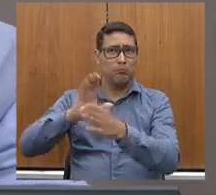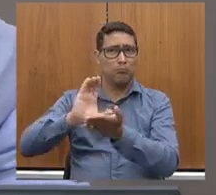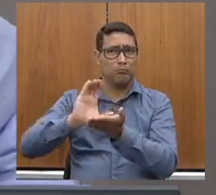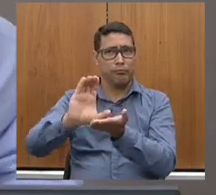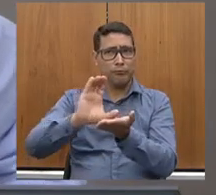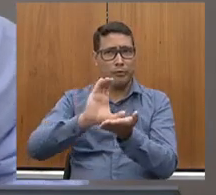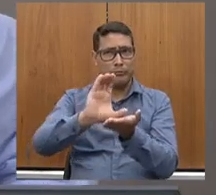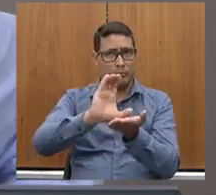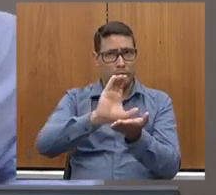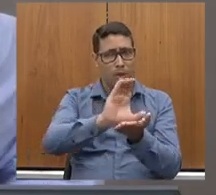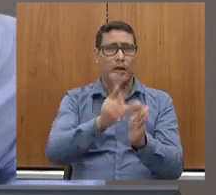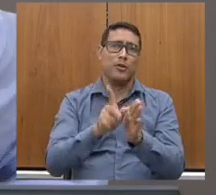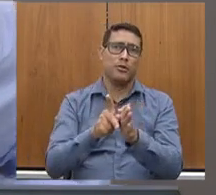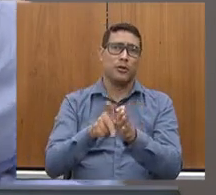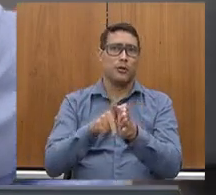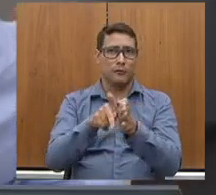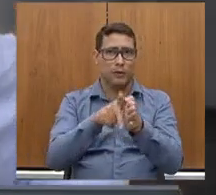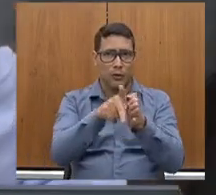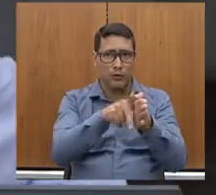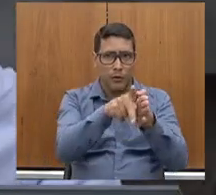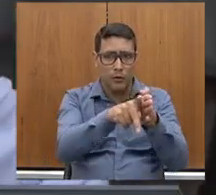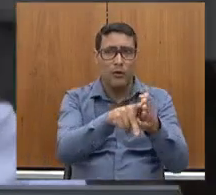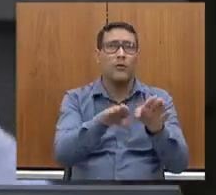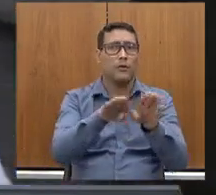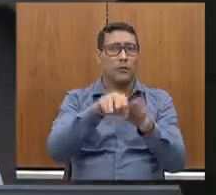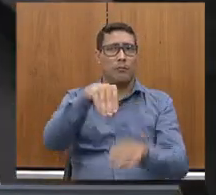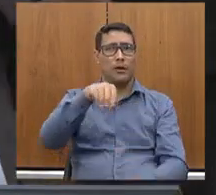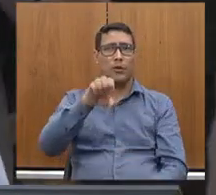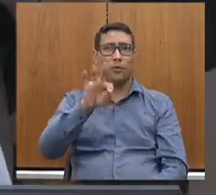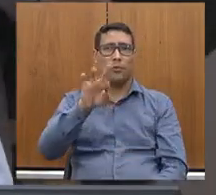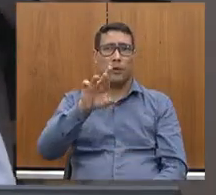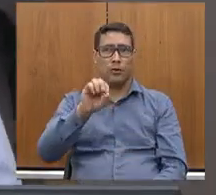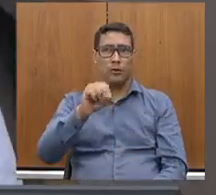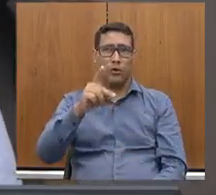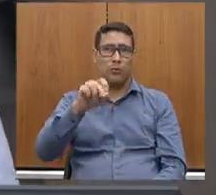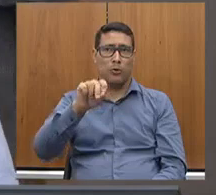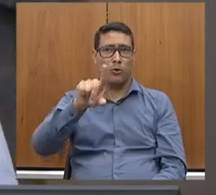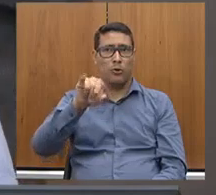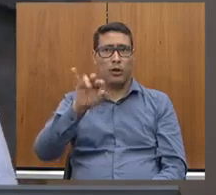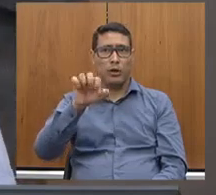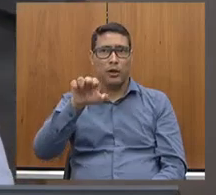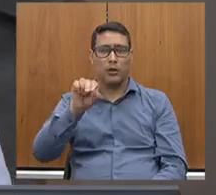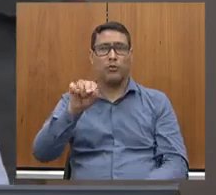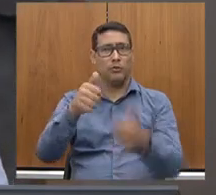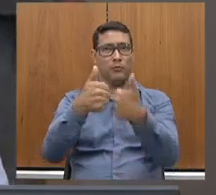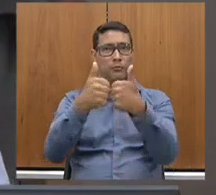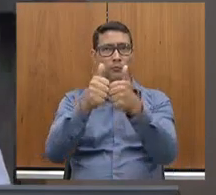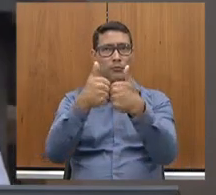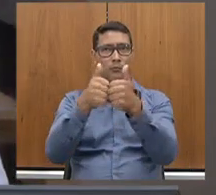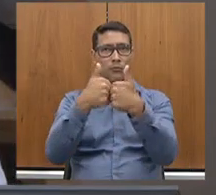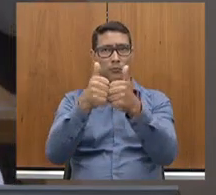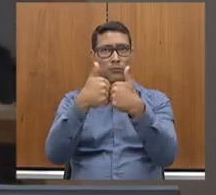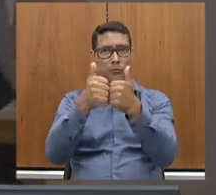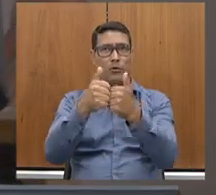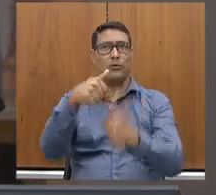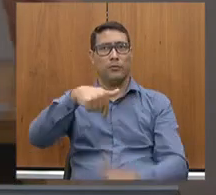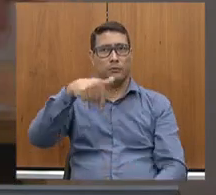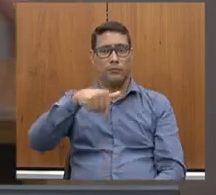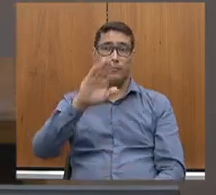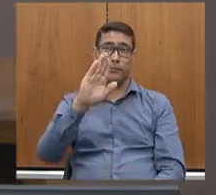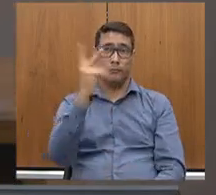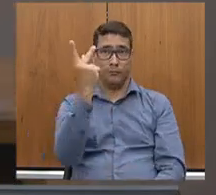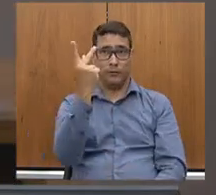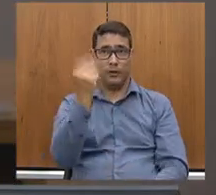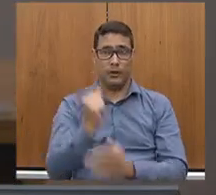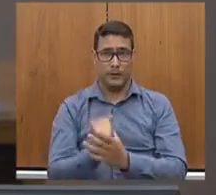ferrovias, e também no Metropolitano, de Belo Horizonte, ela se dá à sua atuação. Então, deputado, eu não